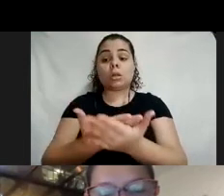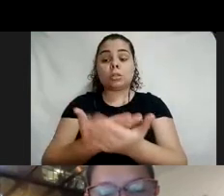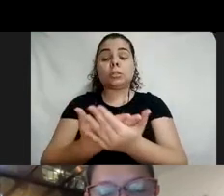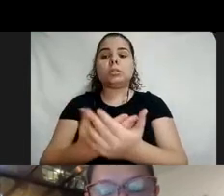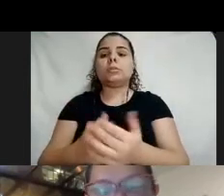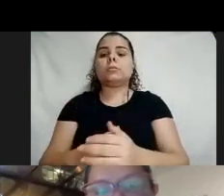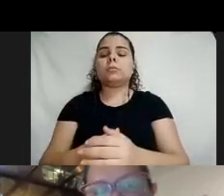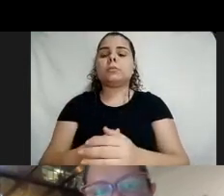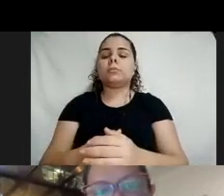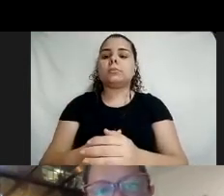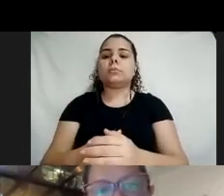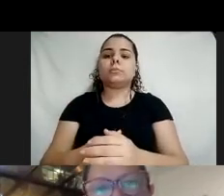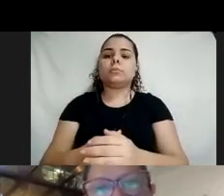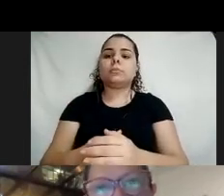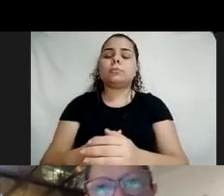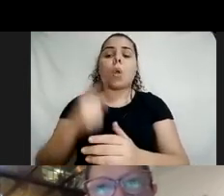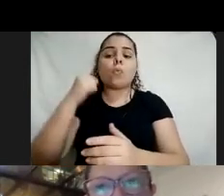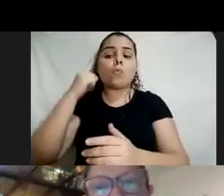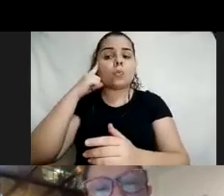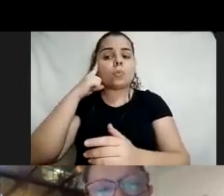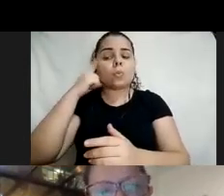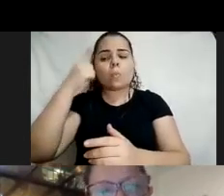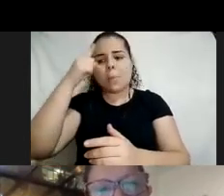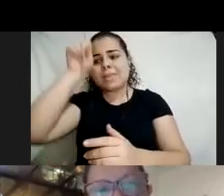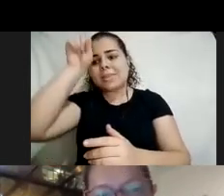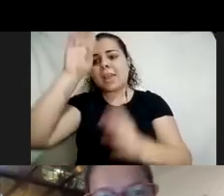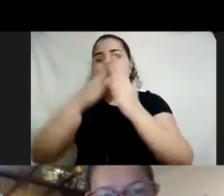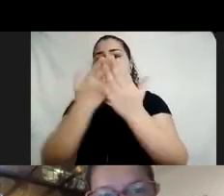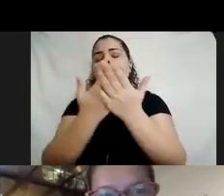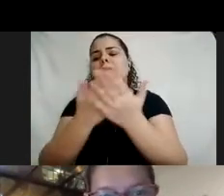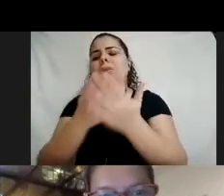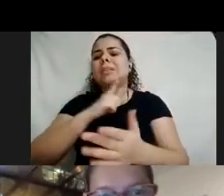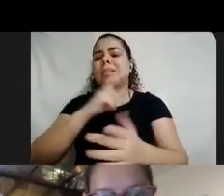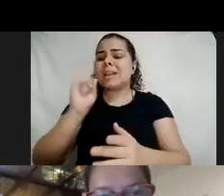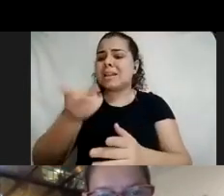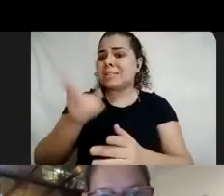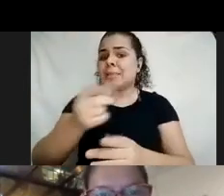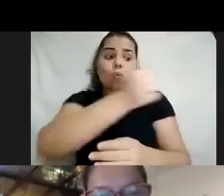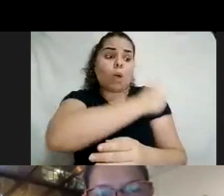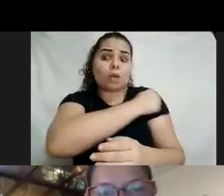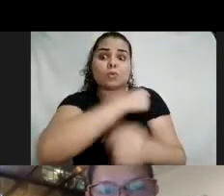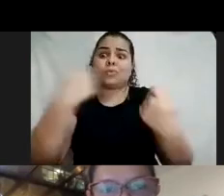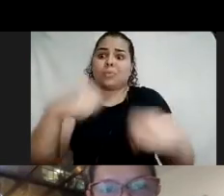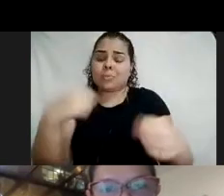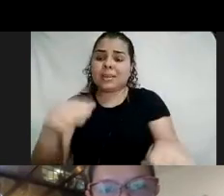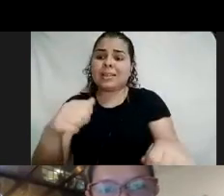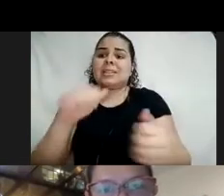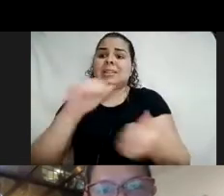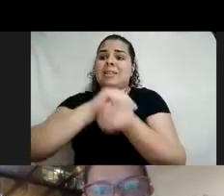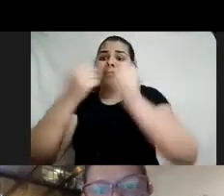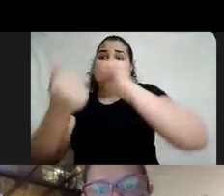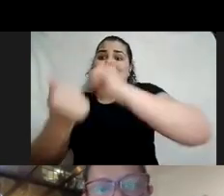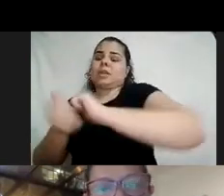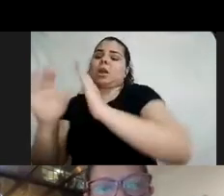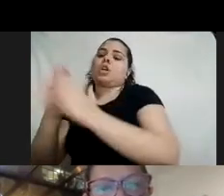uma ideia que as escolas têm é sempre do aluno se adequar à escola. Assim como a sociedade também acredita, né?